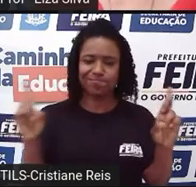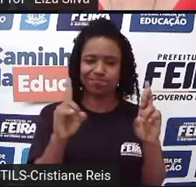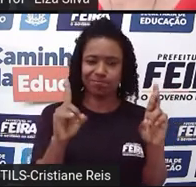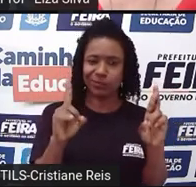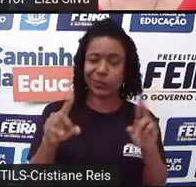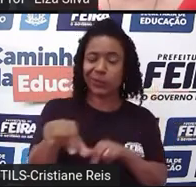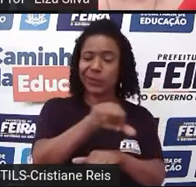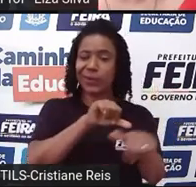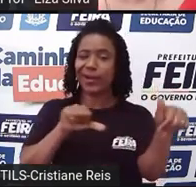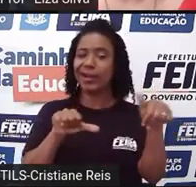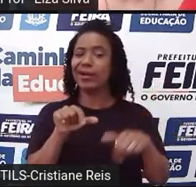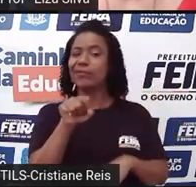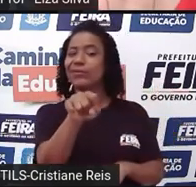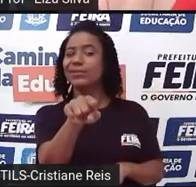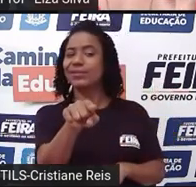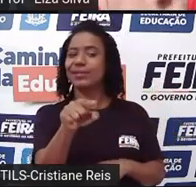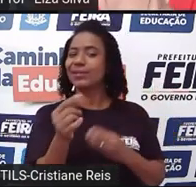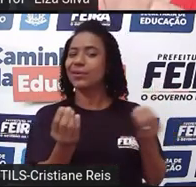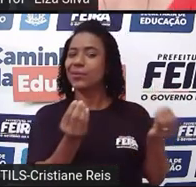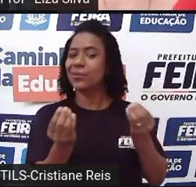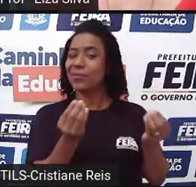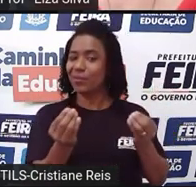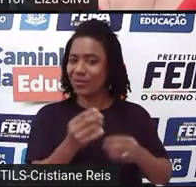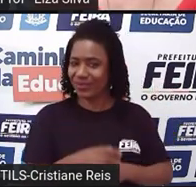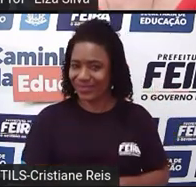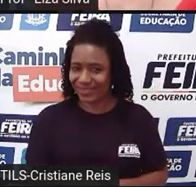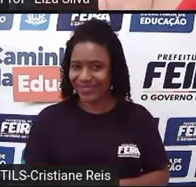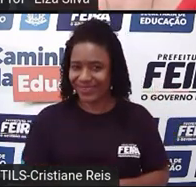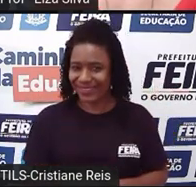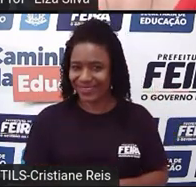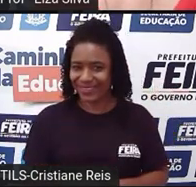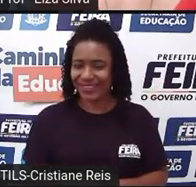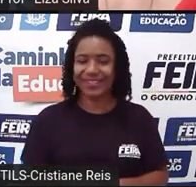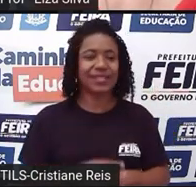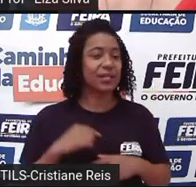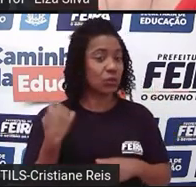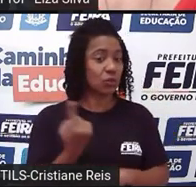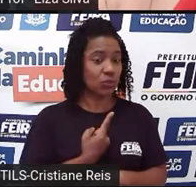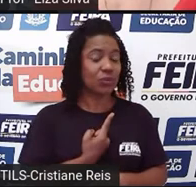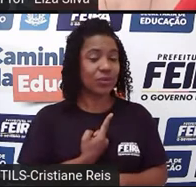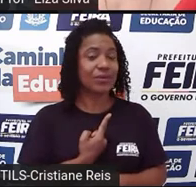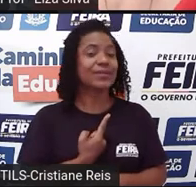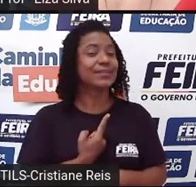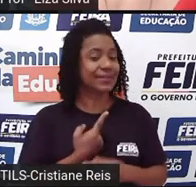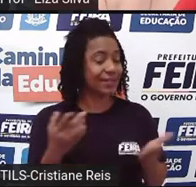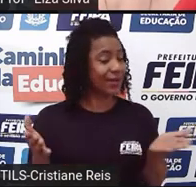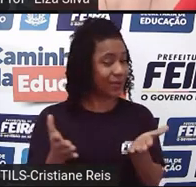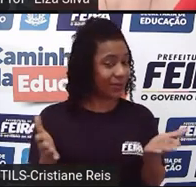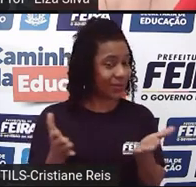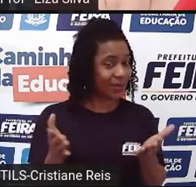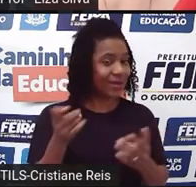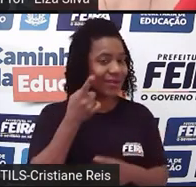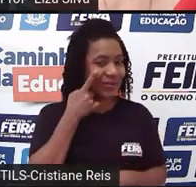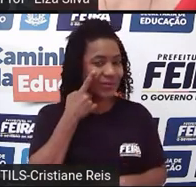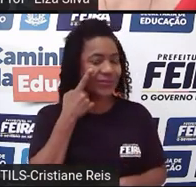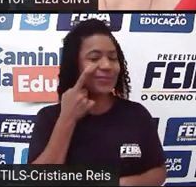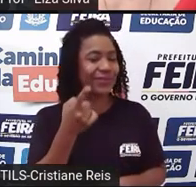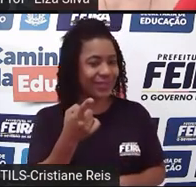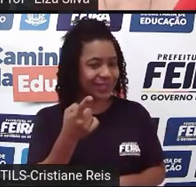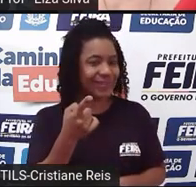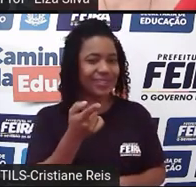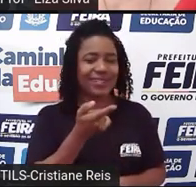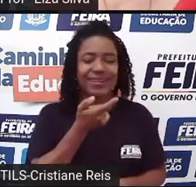você agiria da mesma maneira? Então, o nosso desafio é Write in English a different conclusion